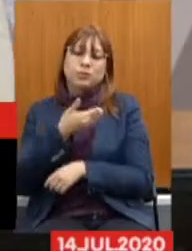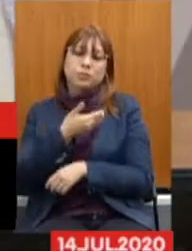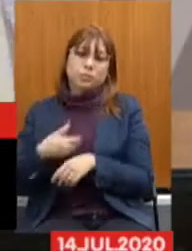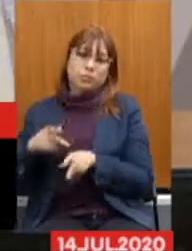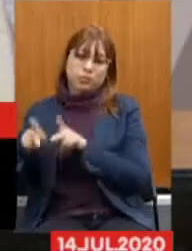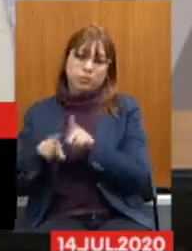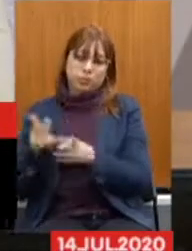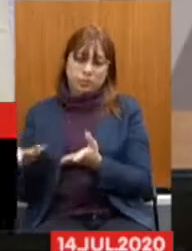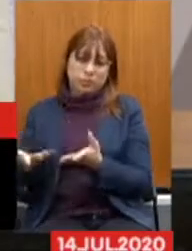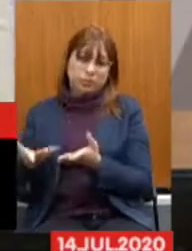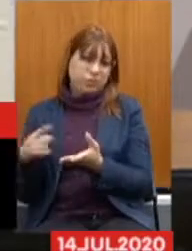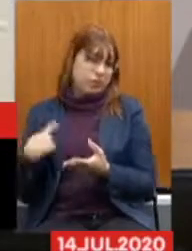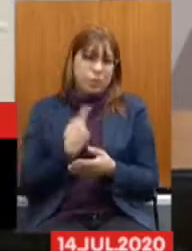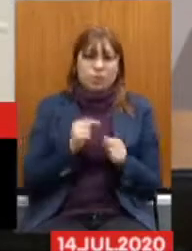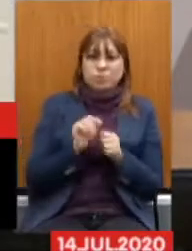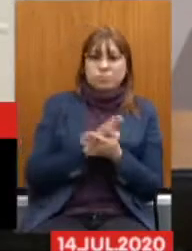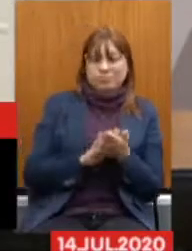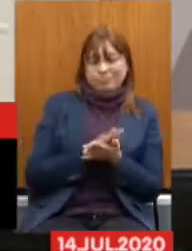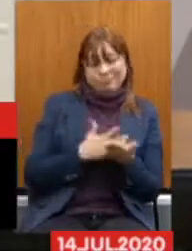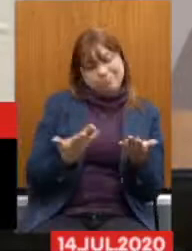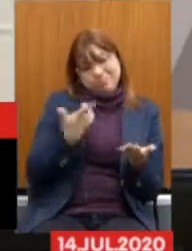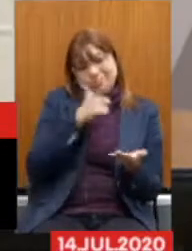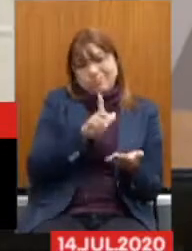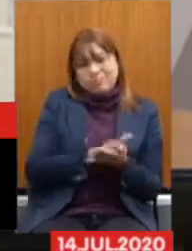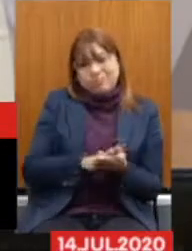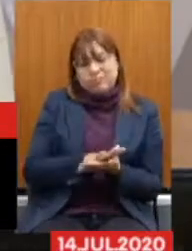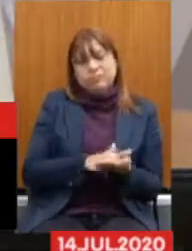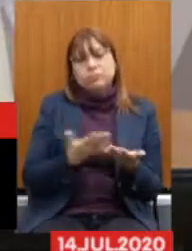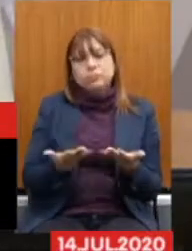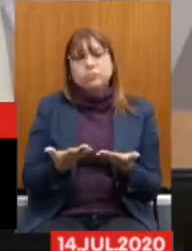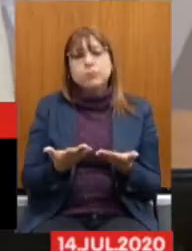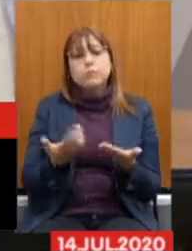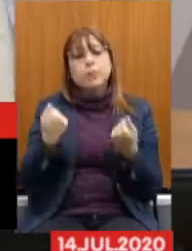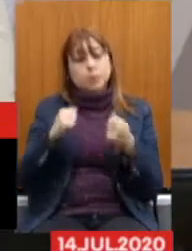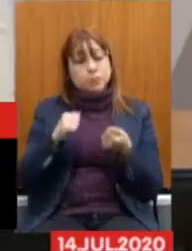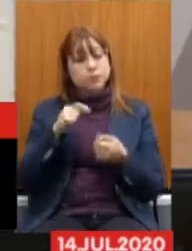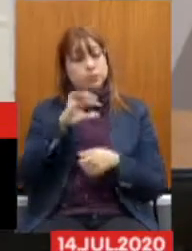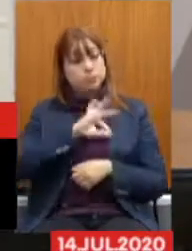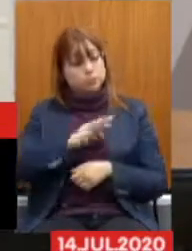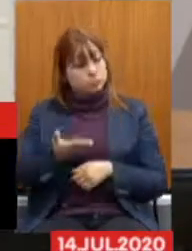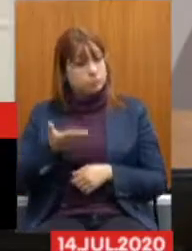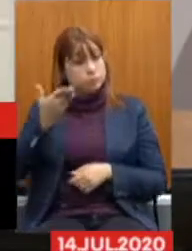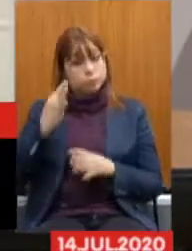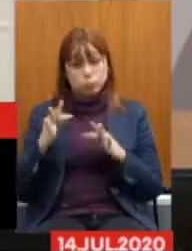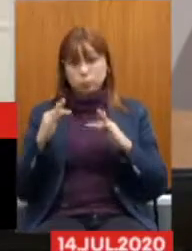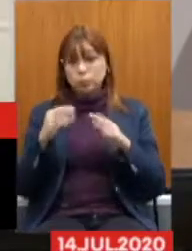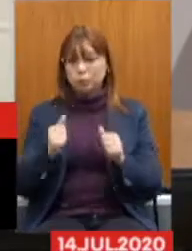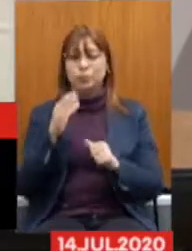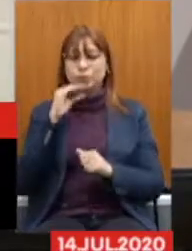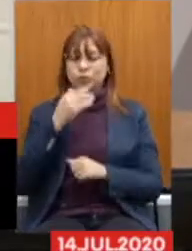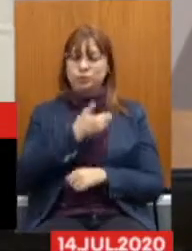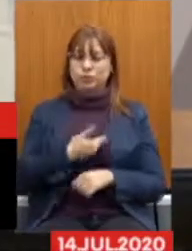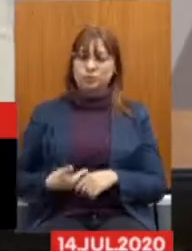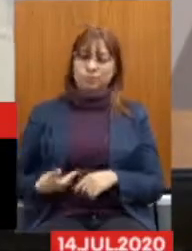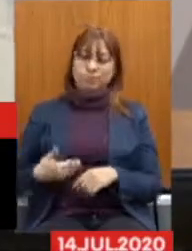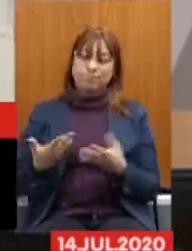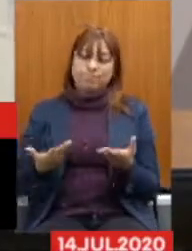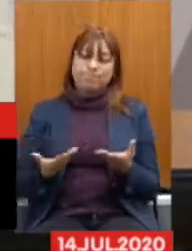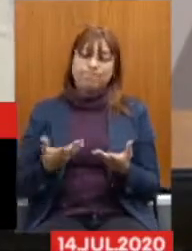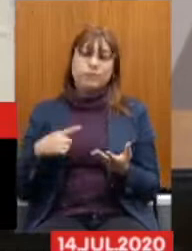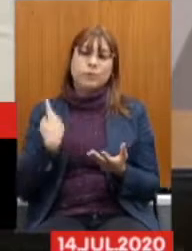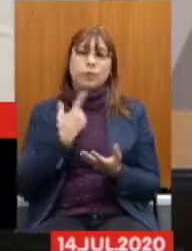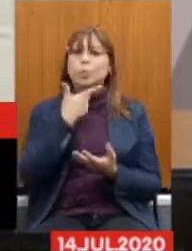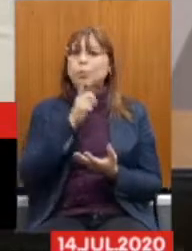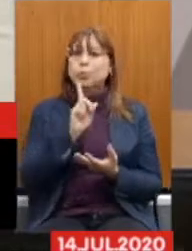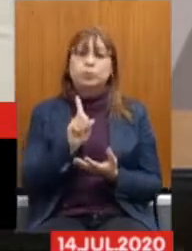Deputados Para propor Emenda Que esse Reajuste Fosse para Todos os Servidores Infelizmente Nós não Conseguimos Derrubar